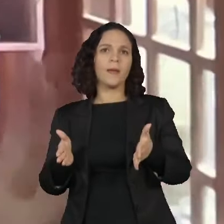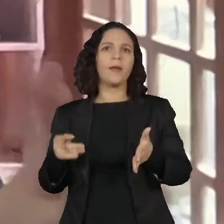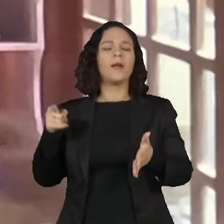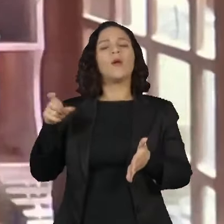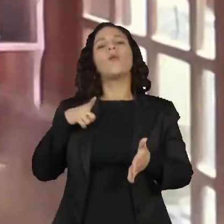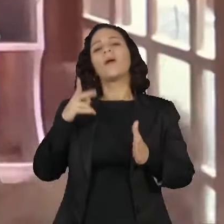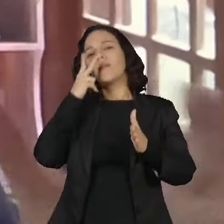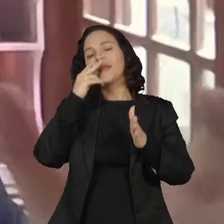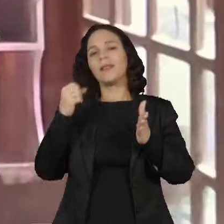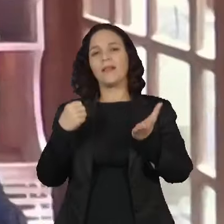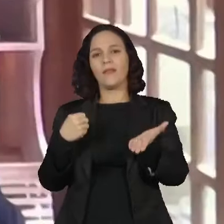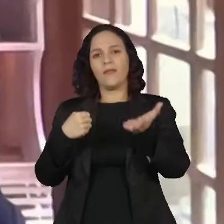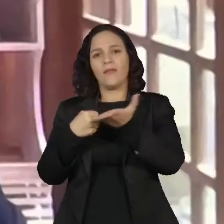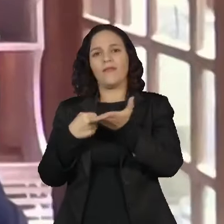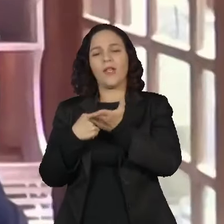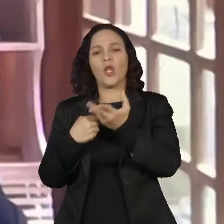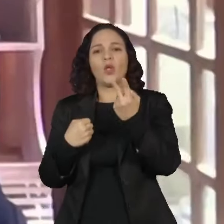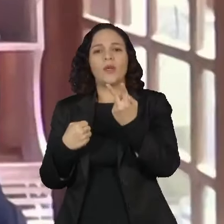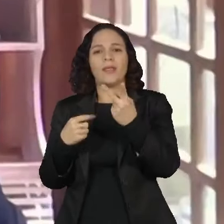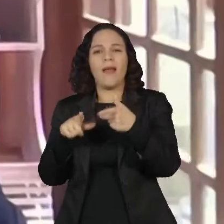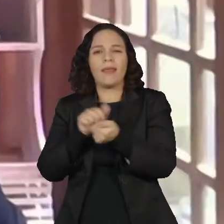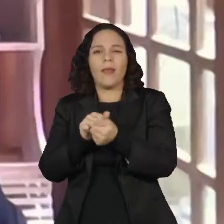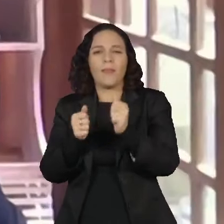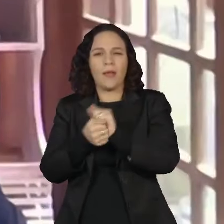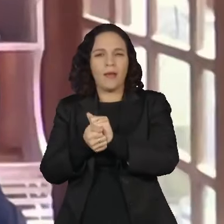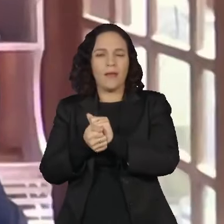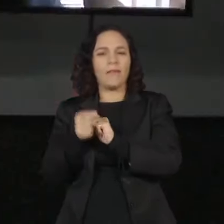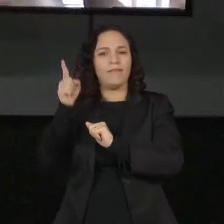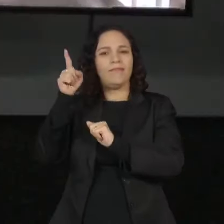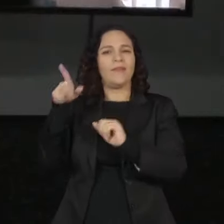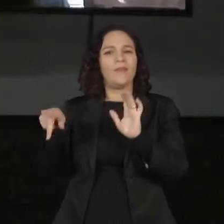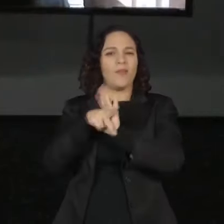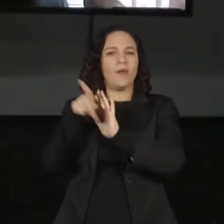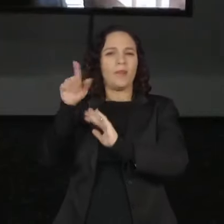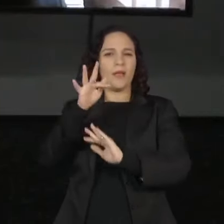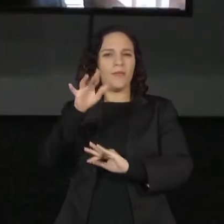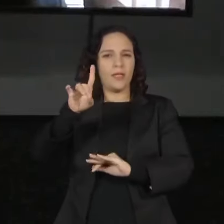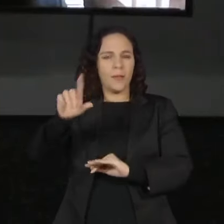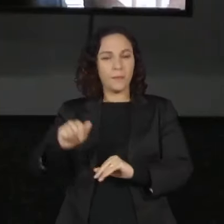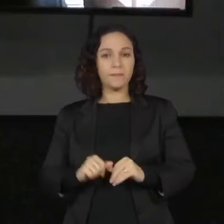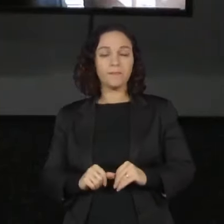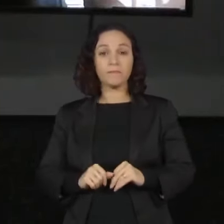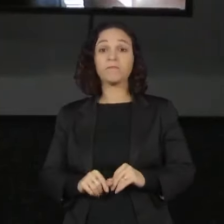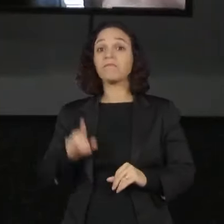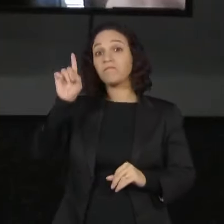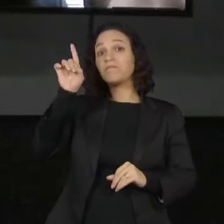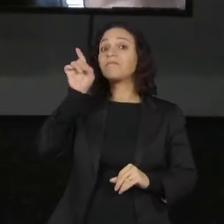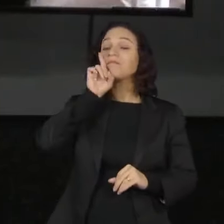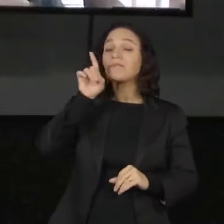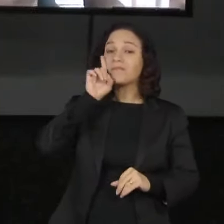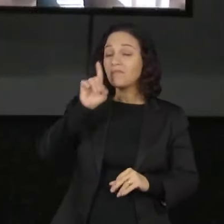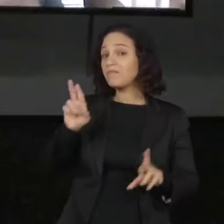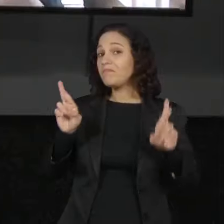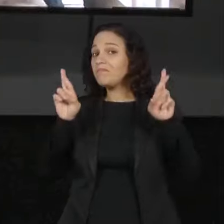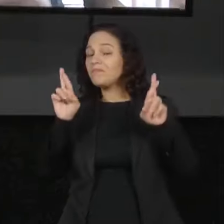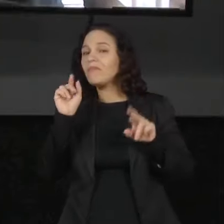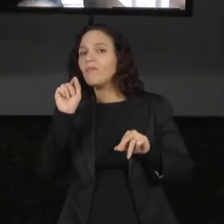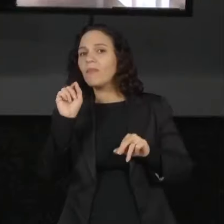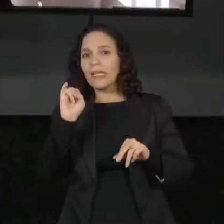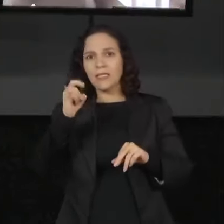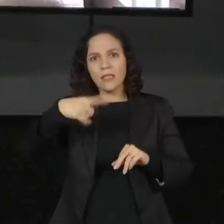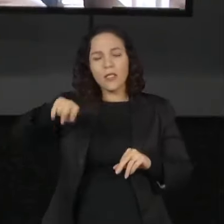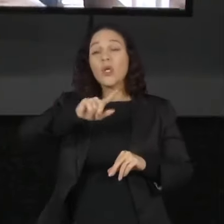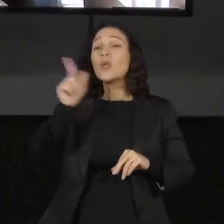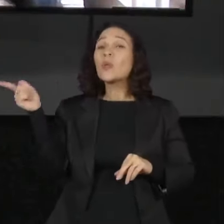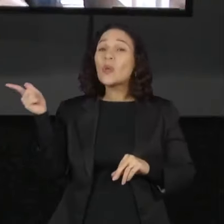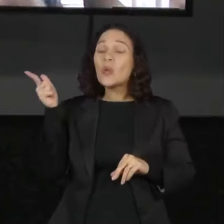de fase 2 adaptativo, que eles denominam. A expectativa nos Estados Unidos é que, se nós conseguirmos